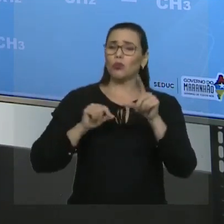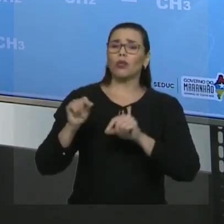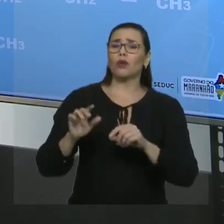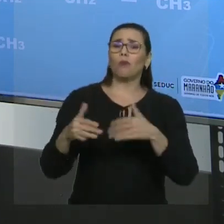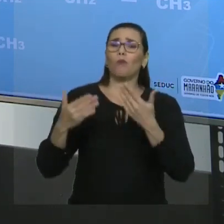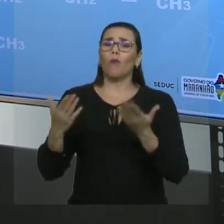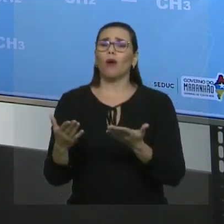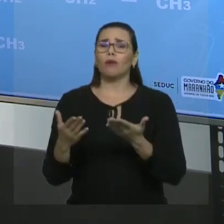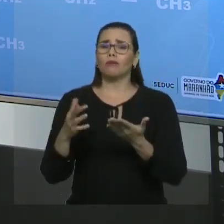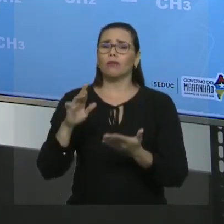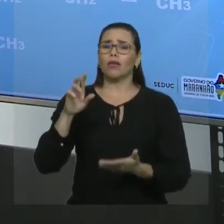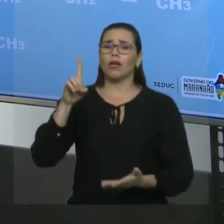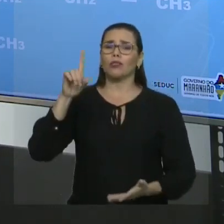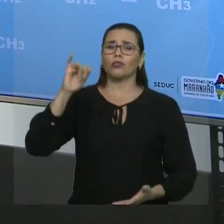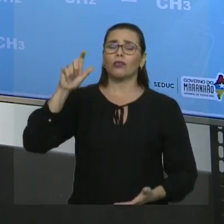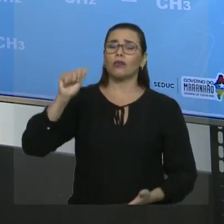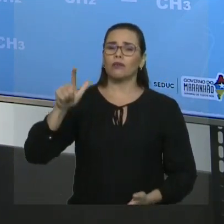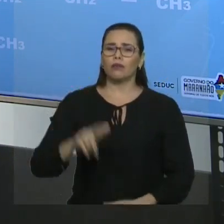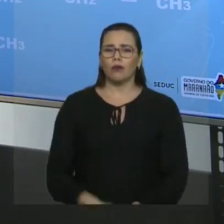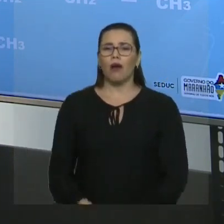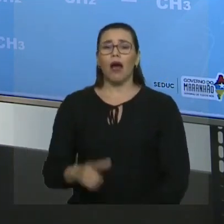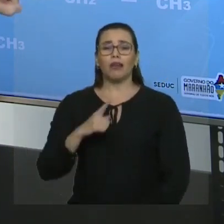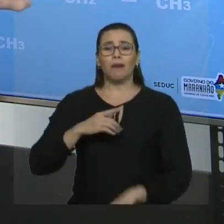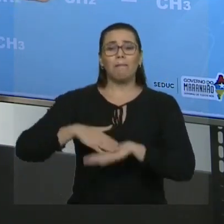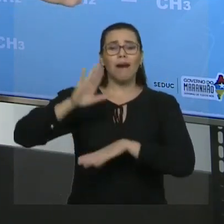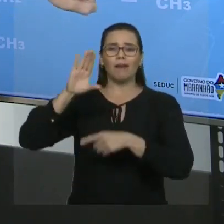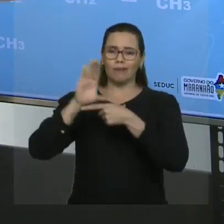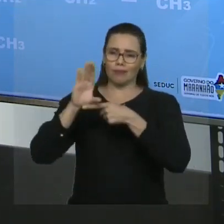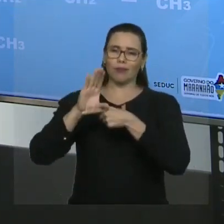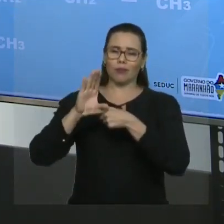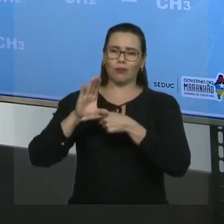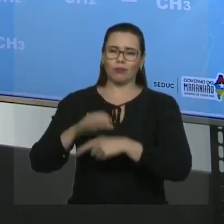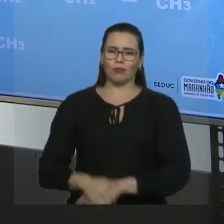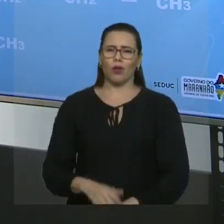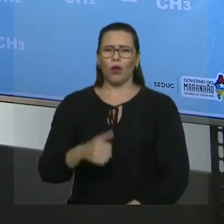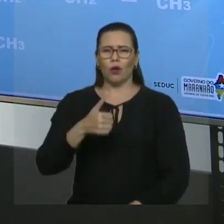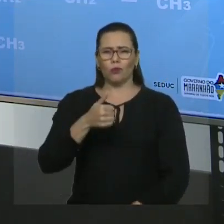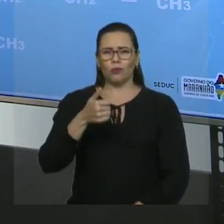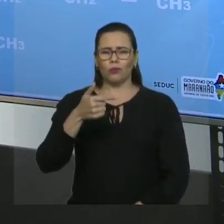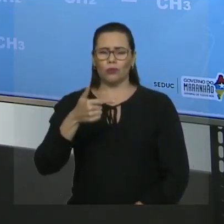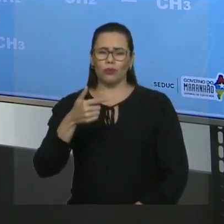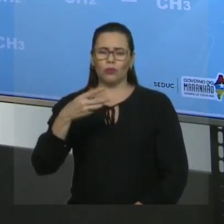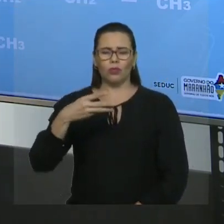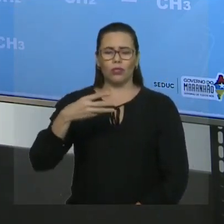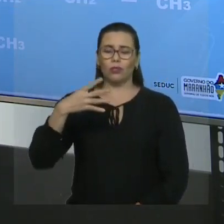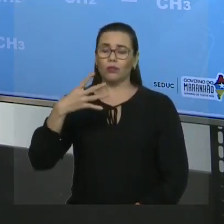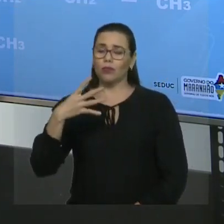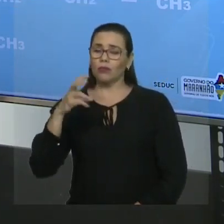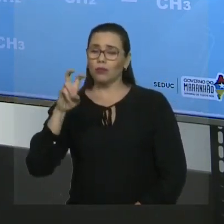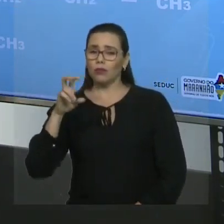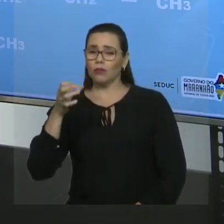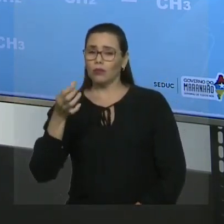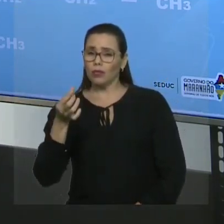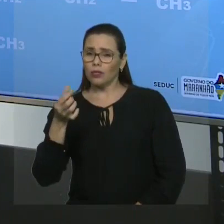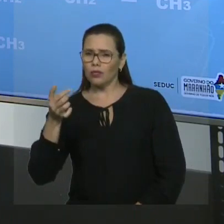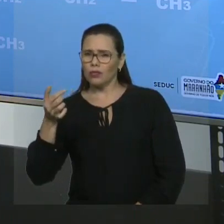três, quatro, cinco, seis. Um, dois, três, quatro, cinco, seis. Sete. Um, dois, três, quatro, cinco, seis. Você observa